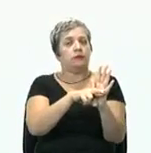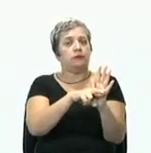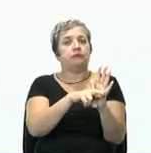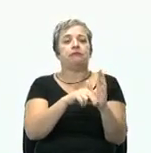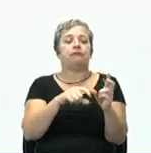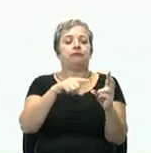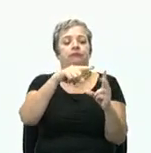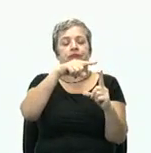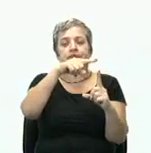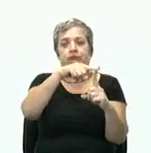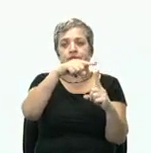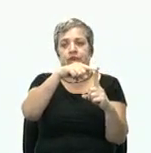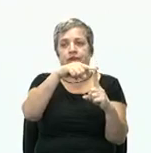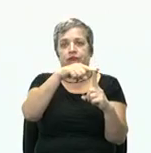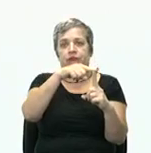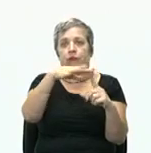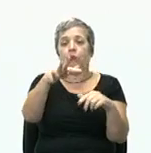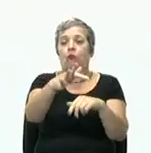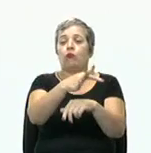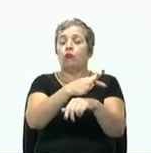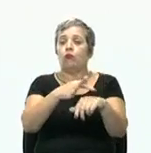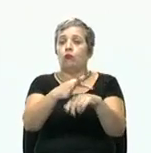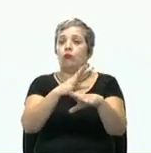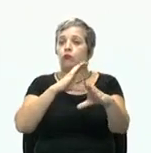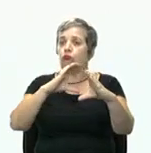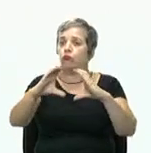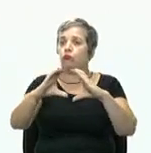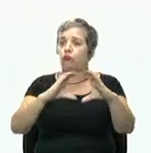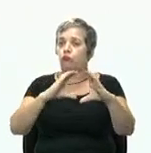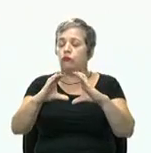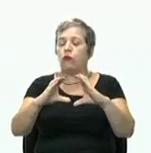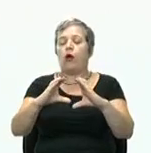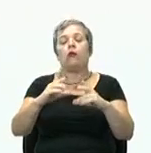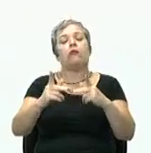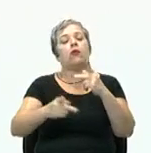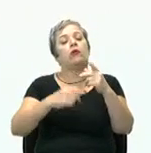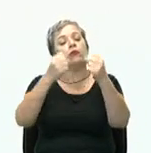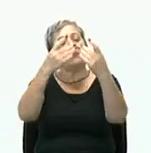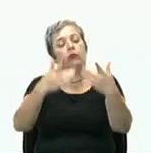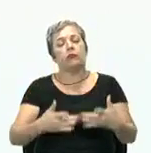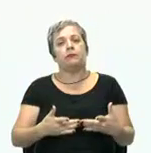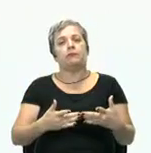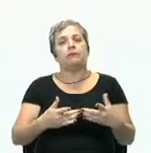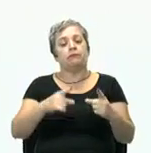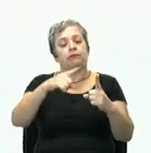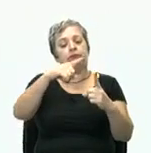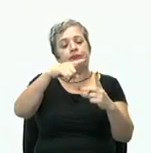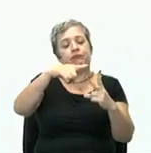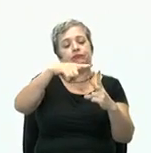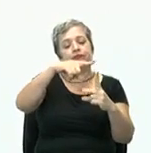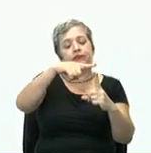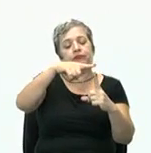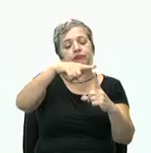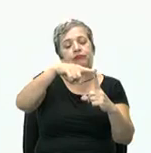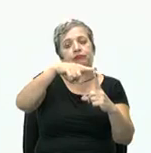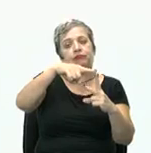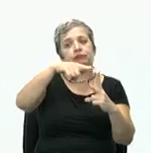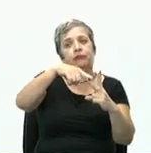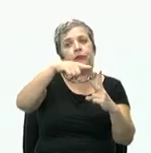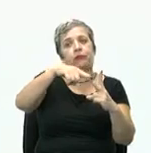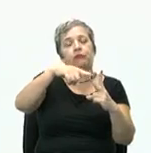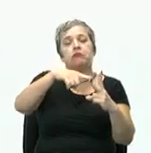Caráter formal das comunicações. Quando eu digo isso, eu quero falar o quê? Que ela tem uma estrutura social